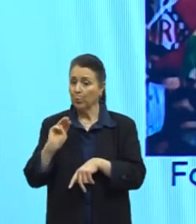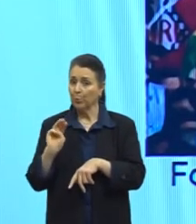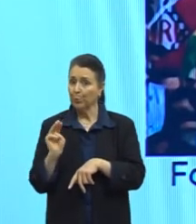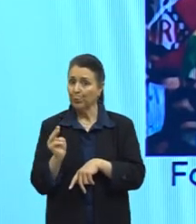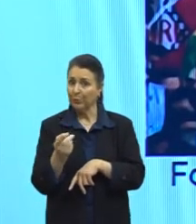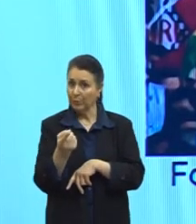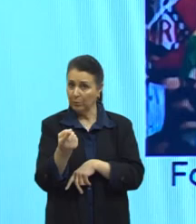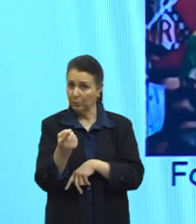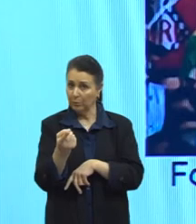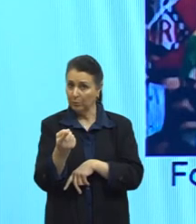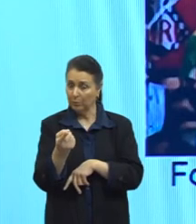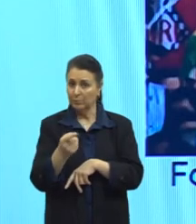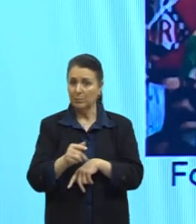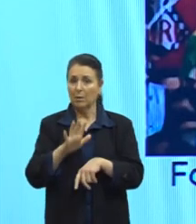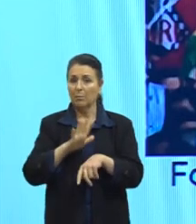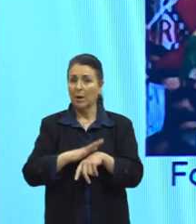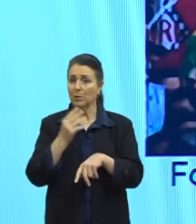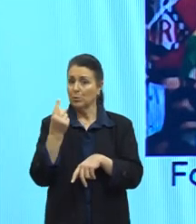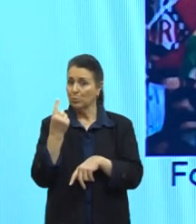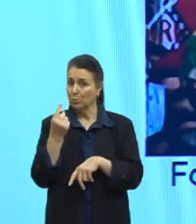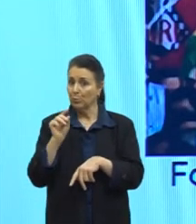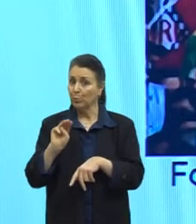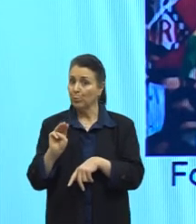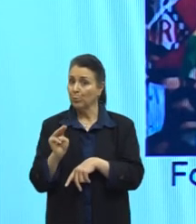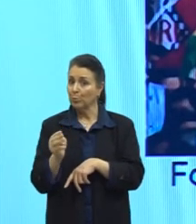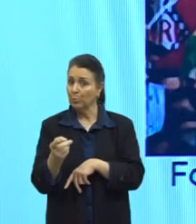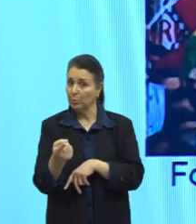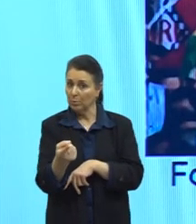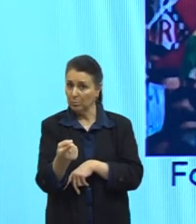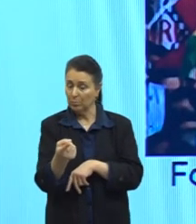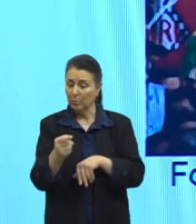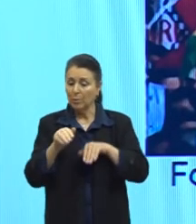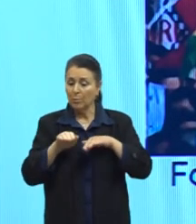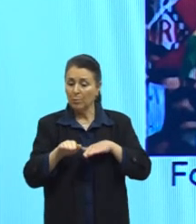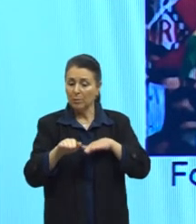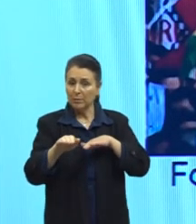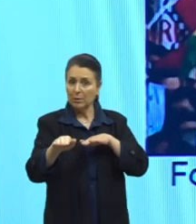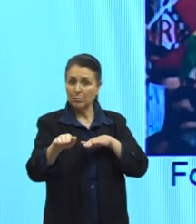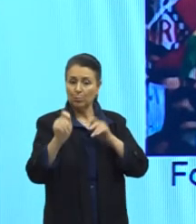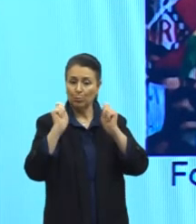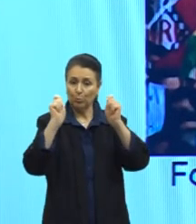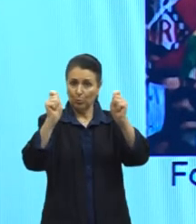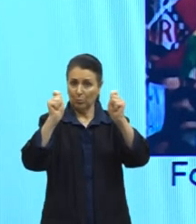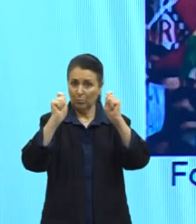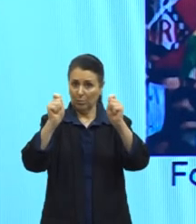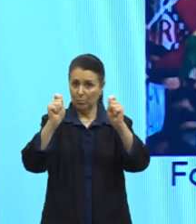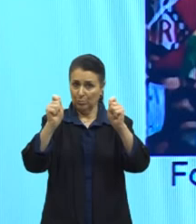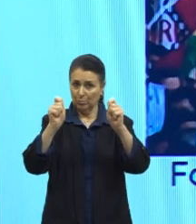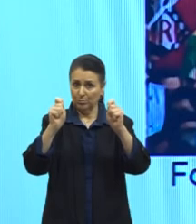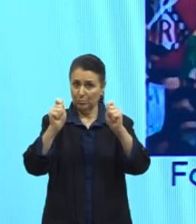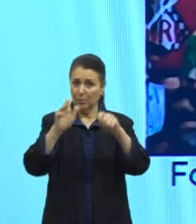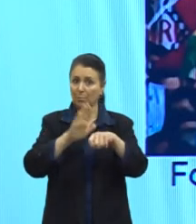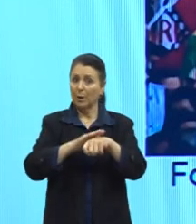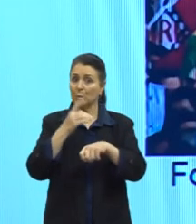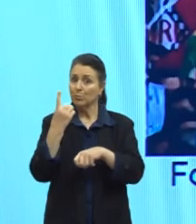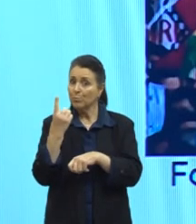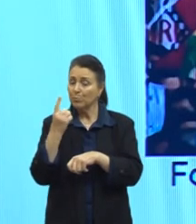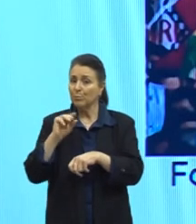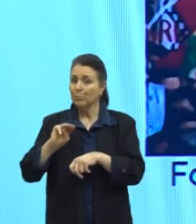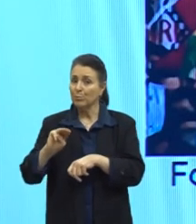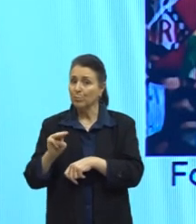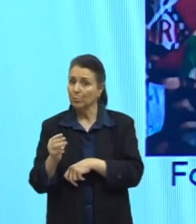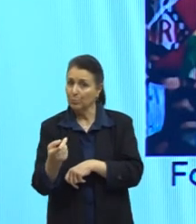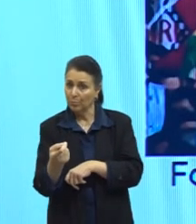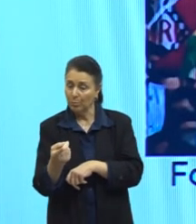mais de um milhão, certo, em manifestações, numa manifestação só, mais de um milhão de pessoas. Então, o povo